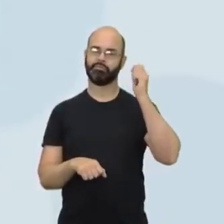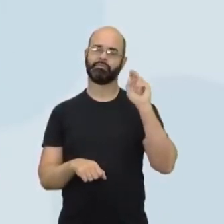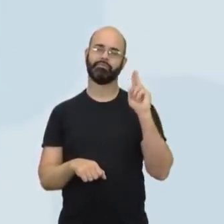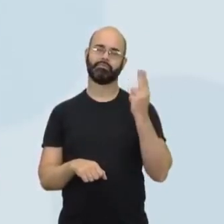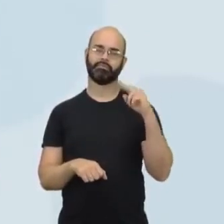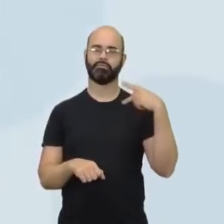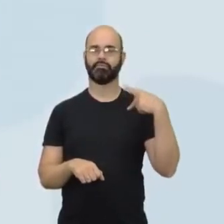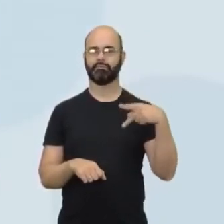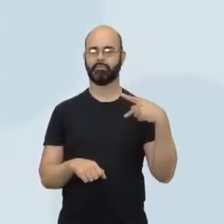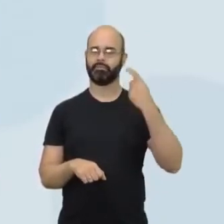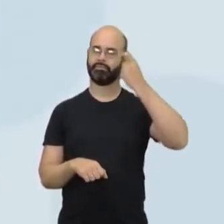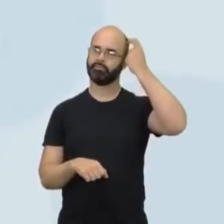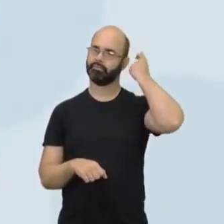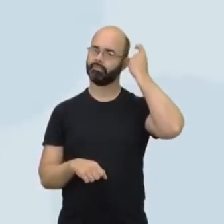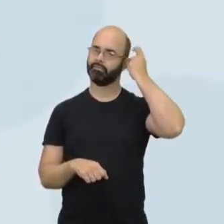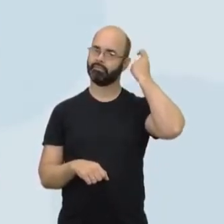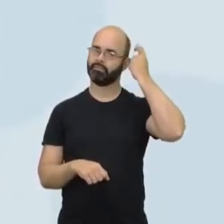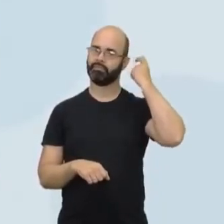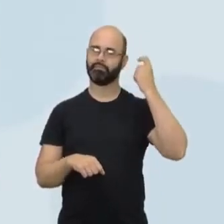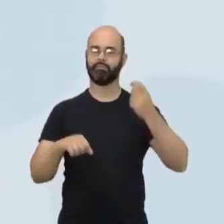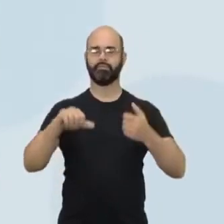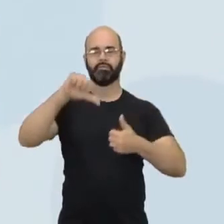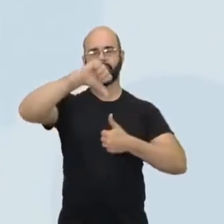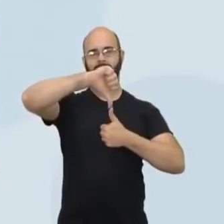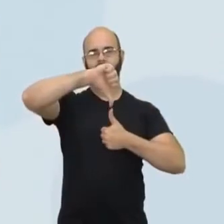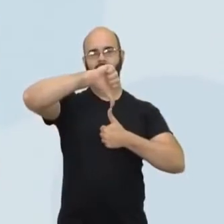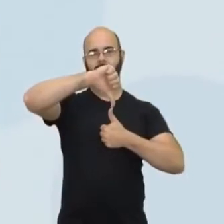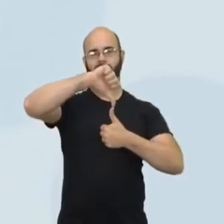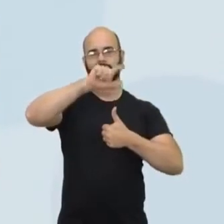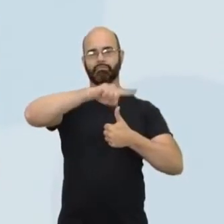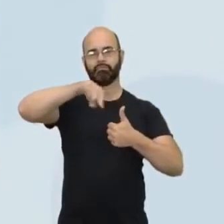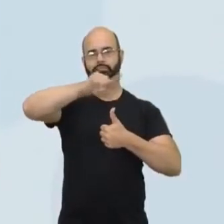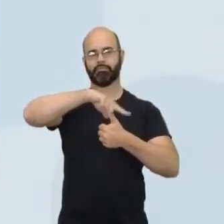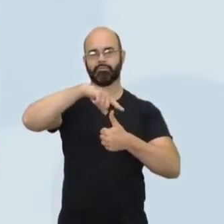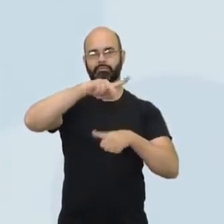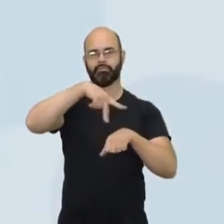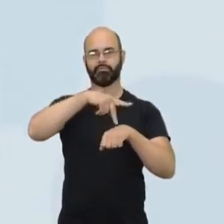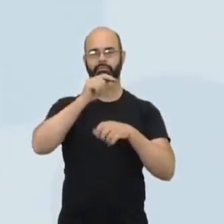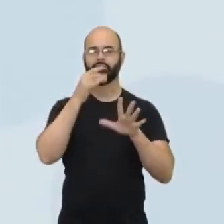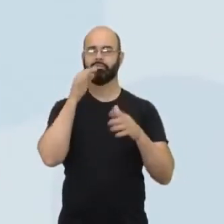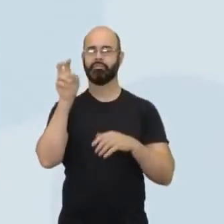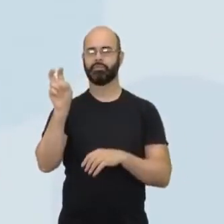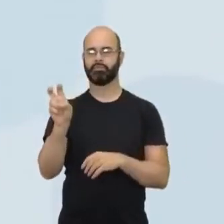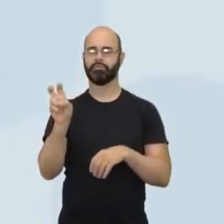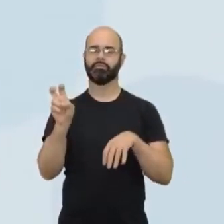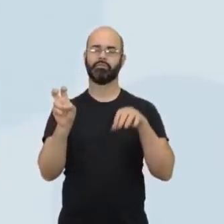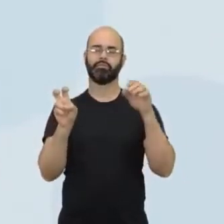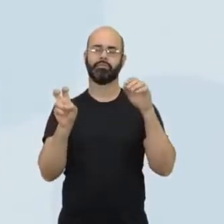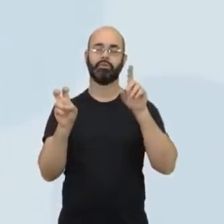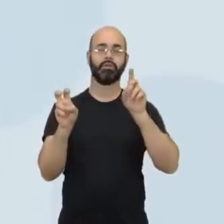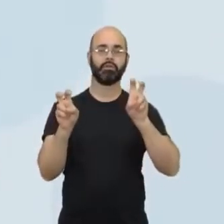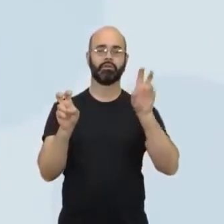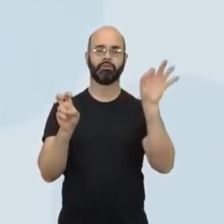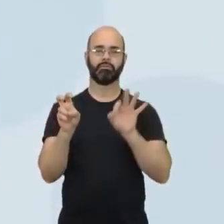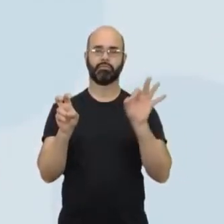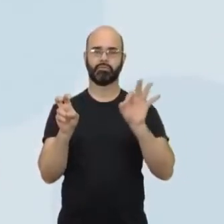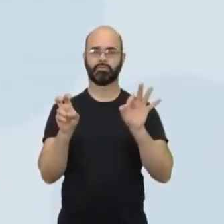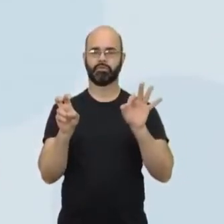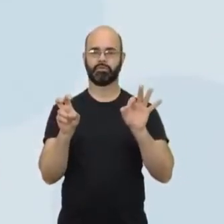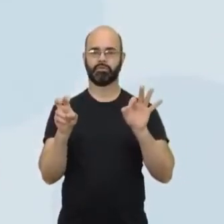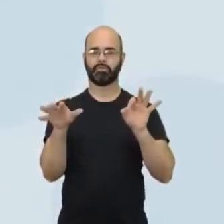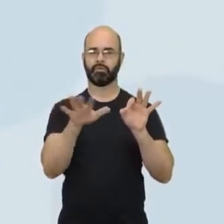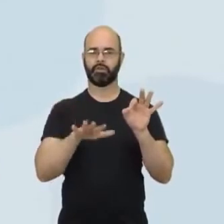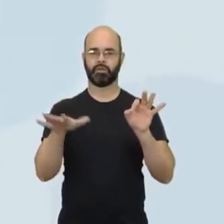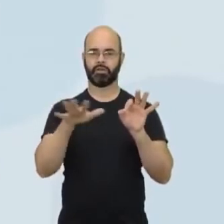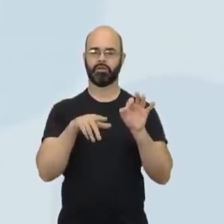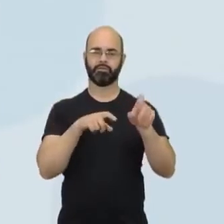o próprio México e outros países da América Central, tá aí numa porcentagem entre 5% a 15% de sua área de